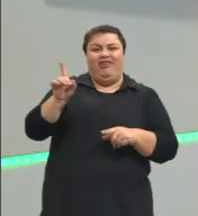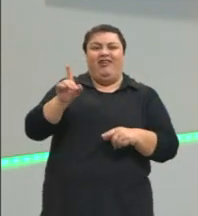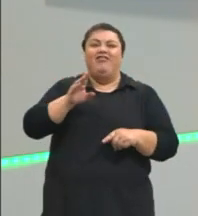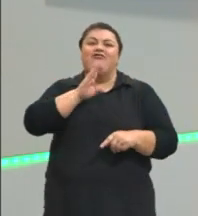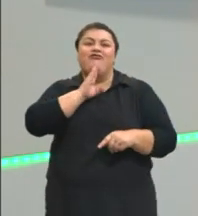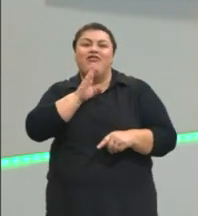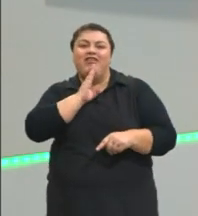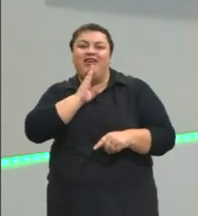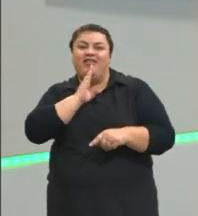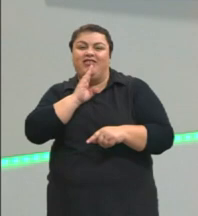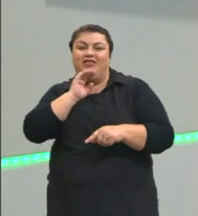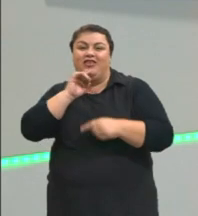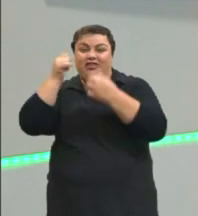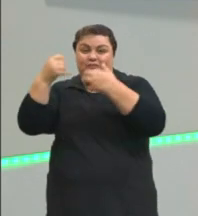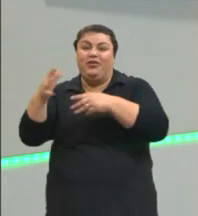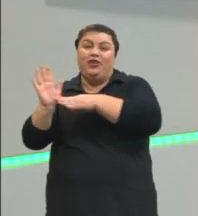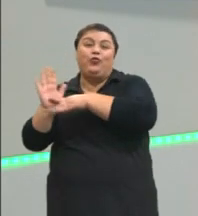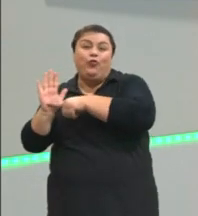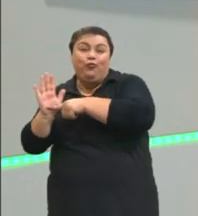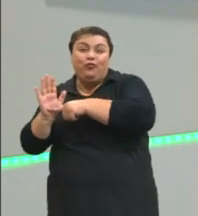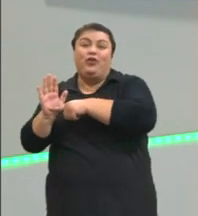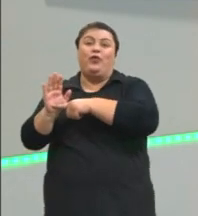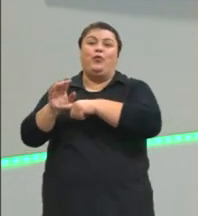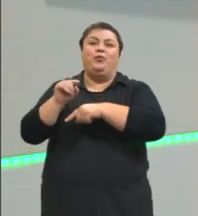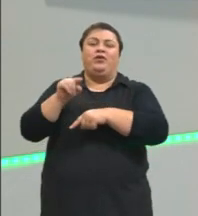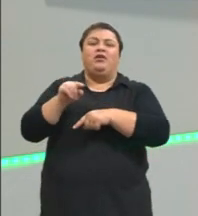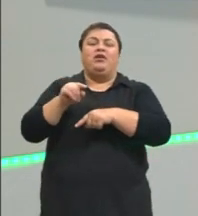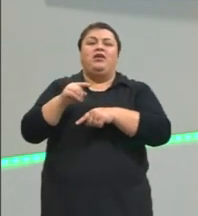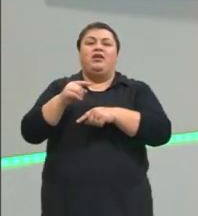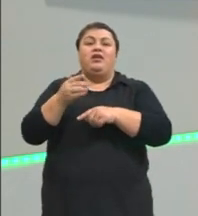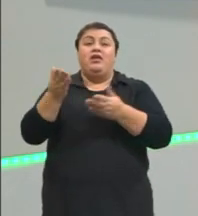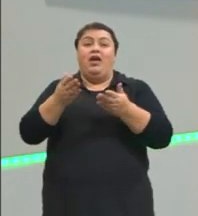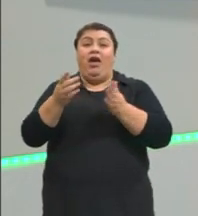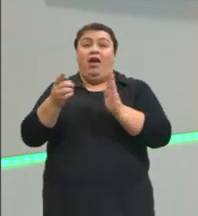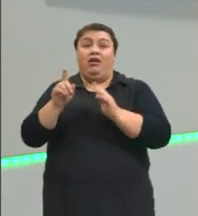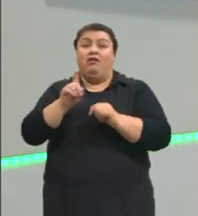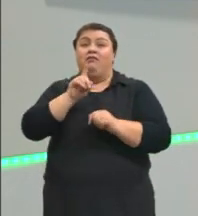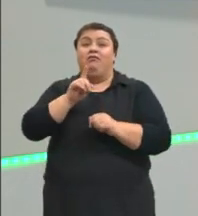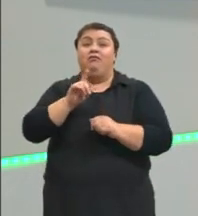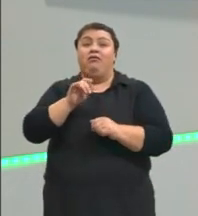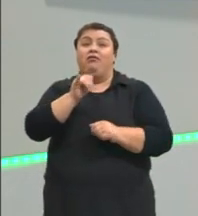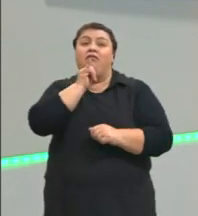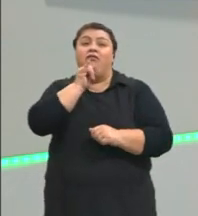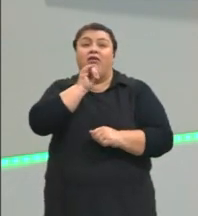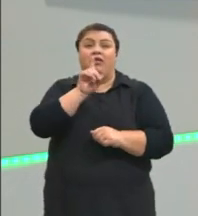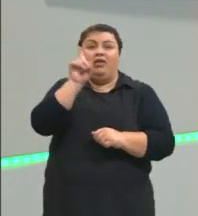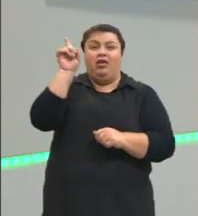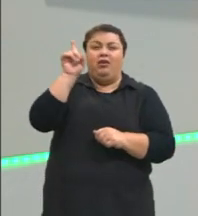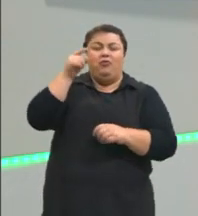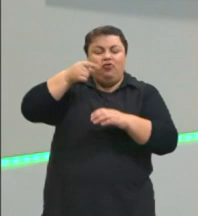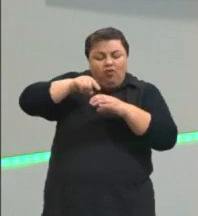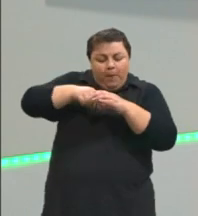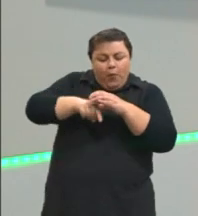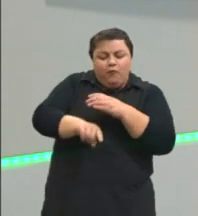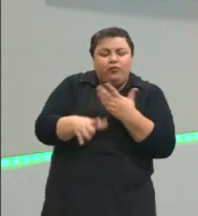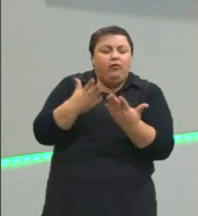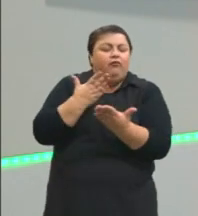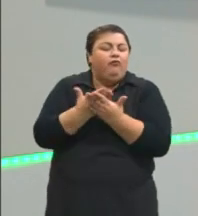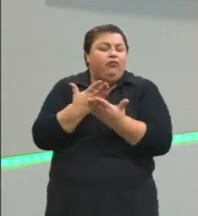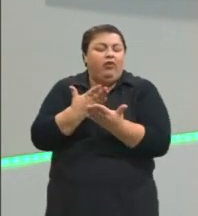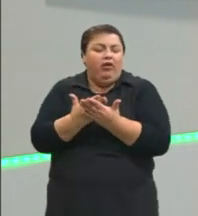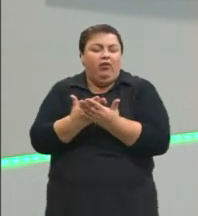linguagem verbal. E eu trouxe para vocês aqui alguns exemplos para a gente aprofundar o que a gente viu na aula anterior